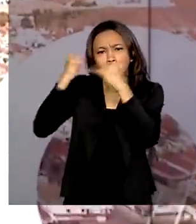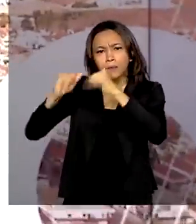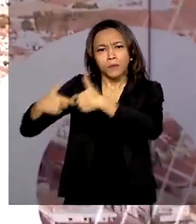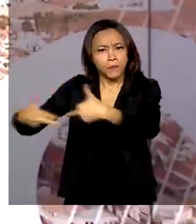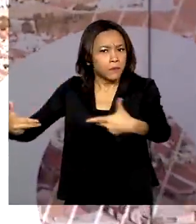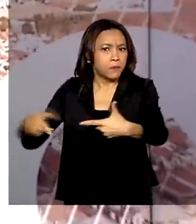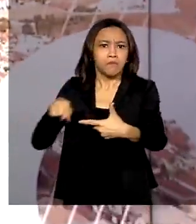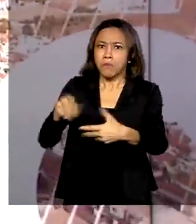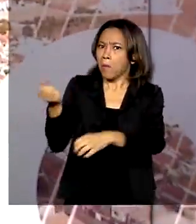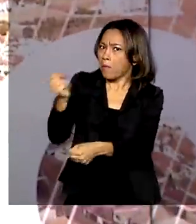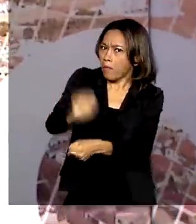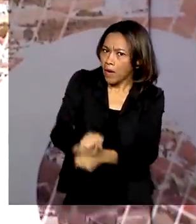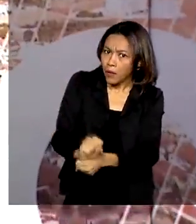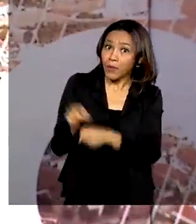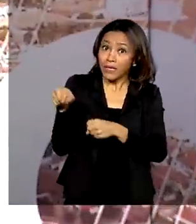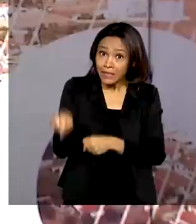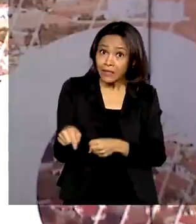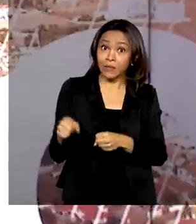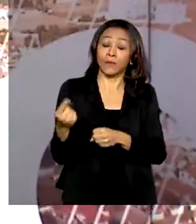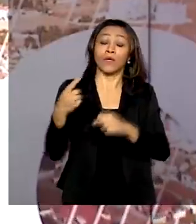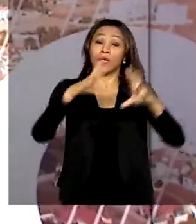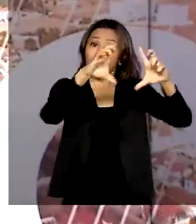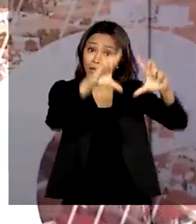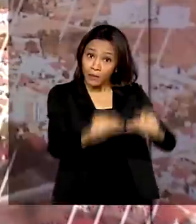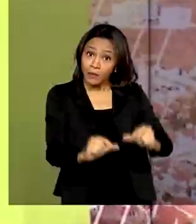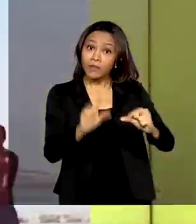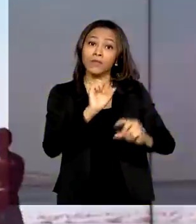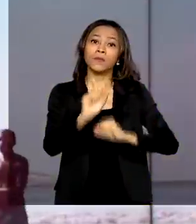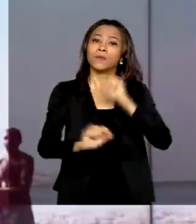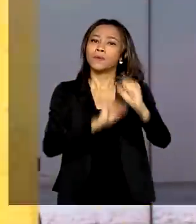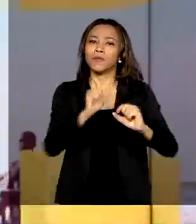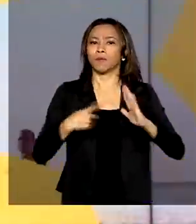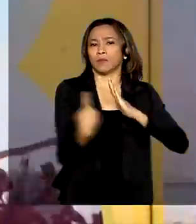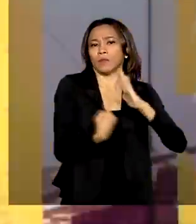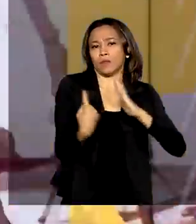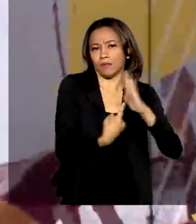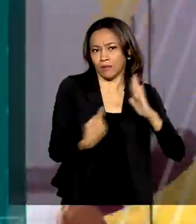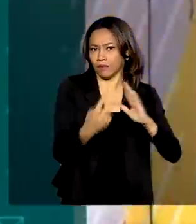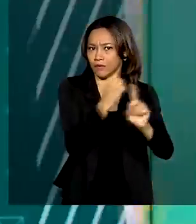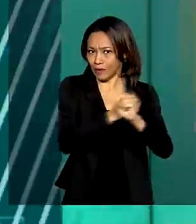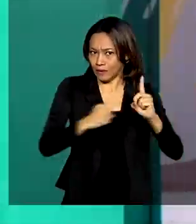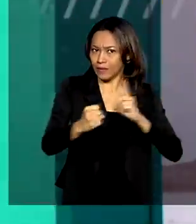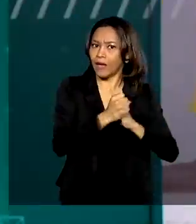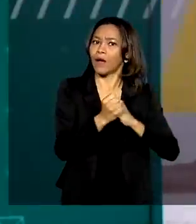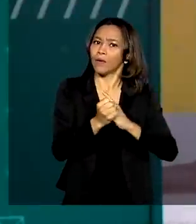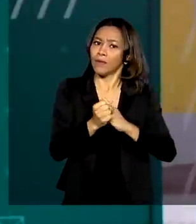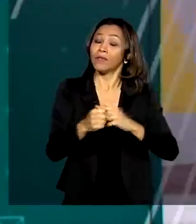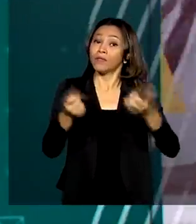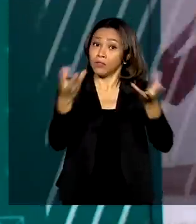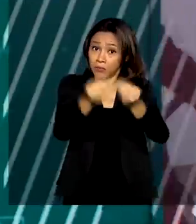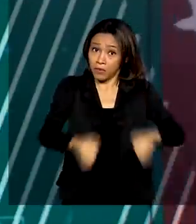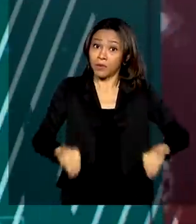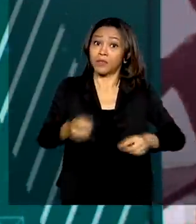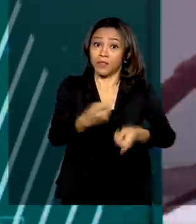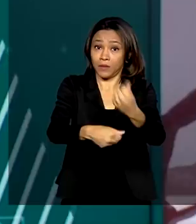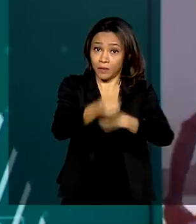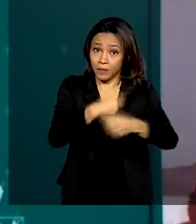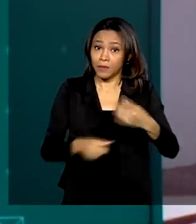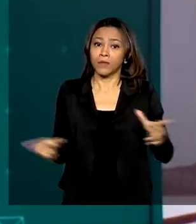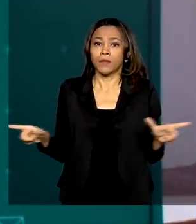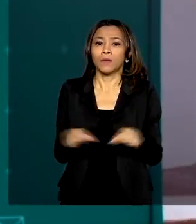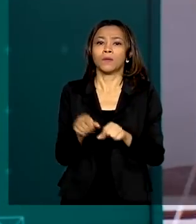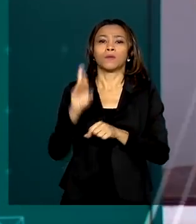setor que ajudou a reduzir os impactos do isolamento social na economia do país. O IPEA, Instituto de Pesquisa Econômica